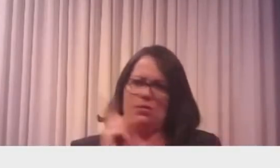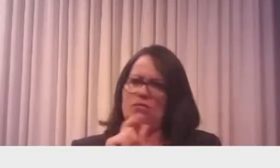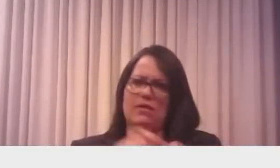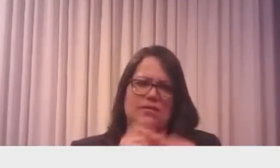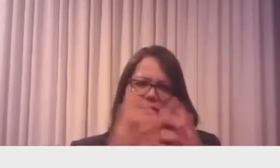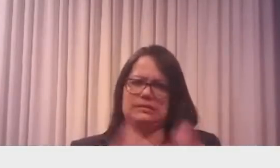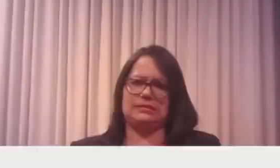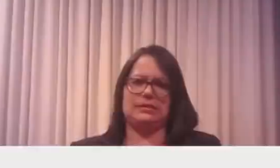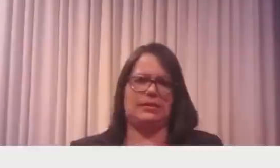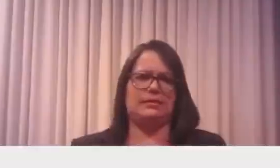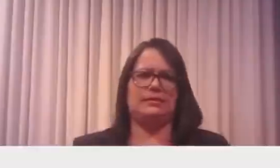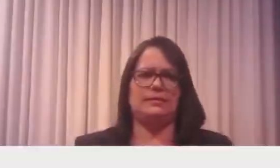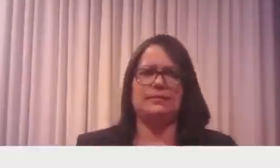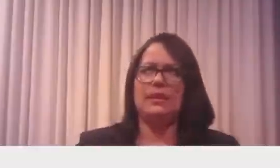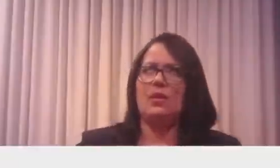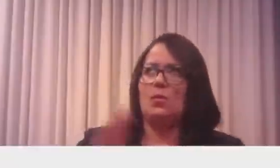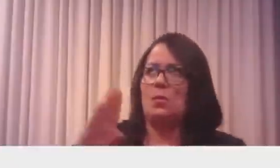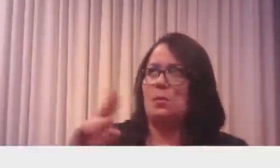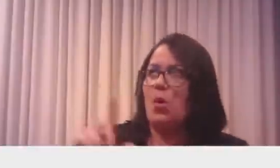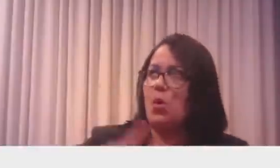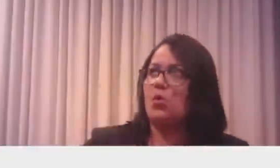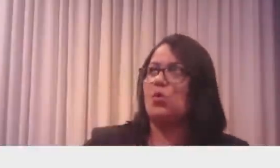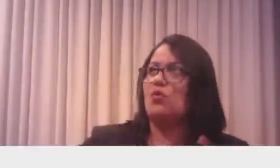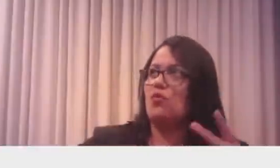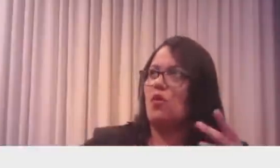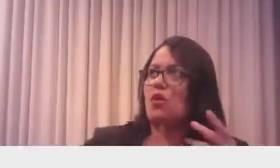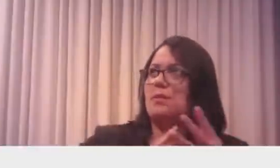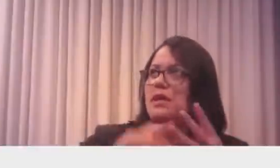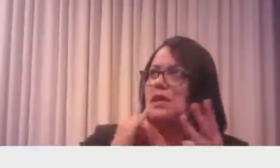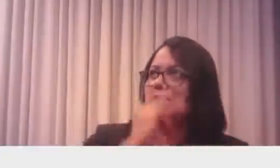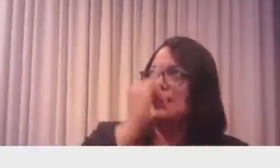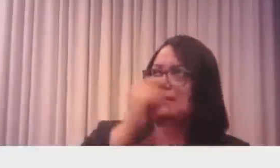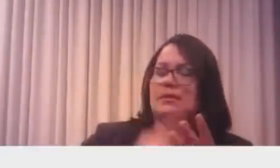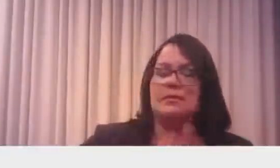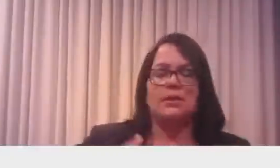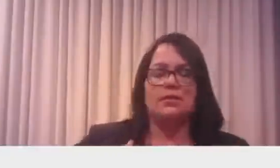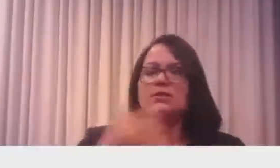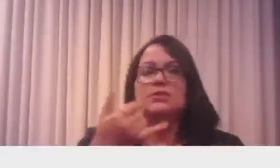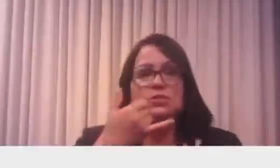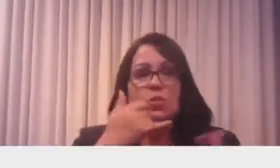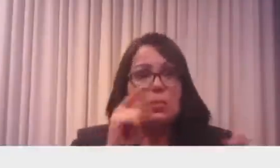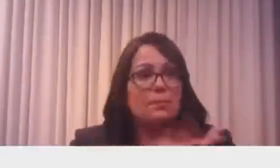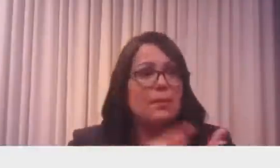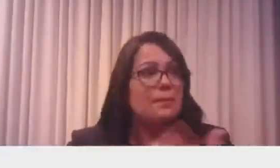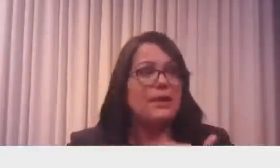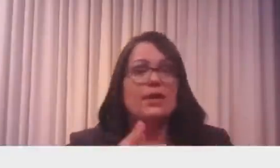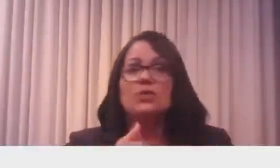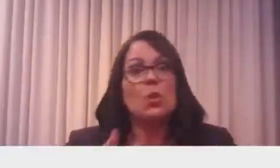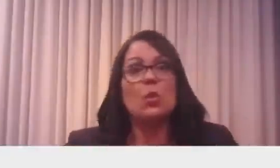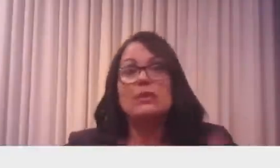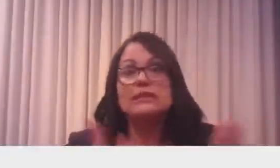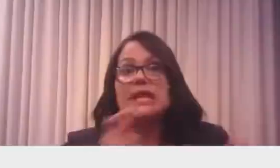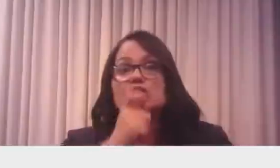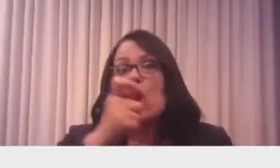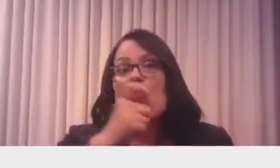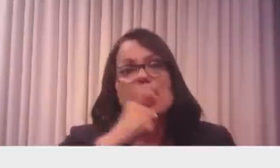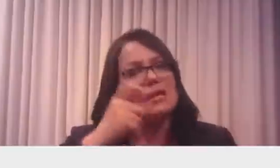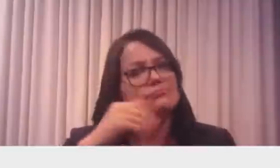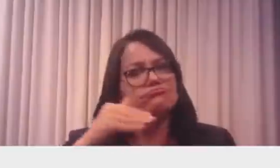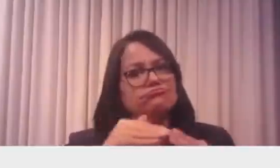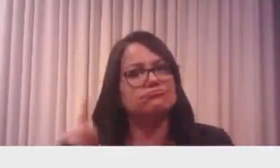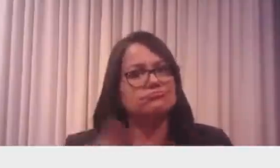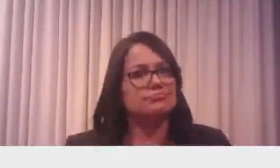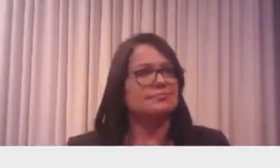Bolos, fome, inflação. Meu Deus do céu. Vou ter rolado aqui. Desculpa, aqui eu não nasci para ser jornalista. hoje